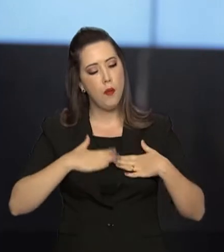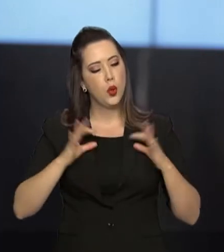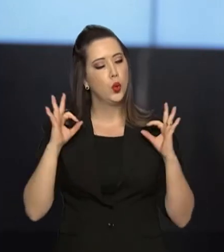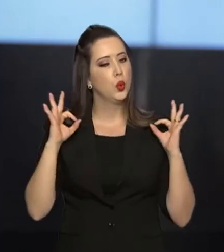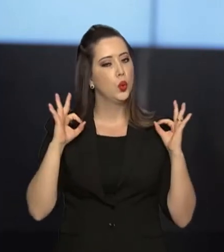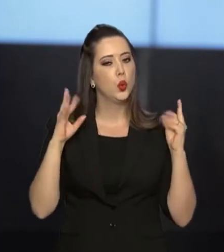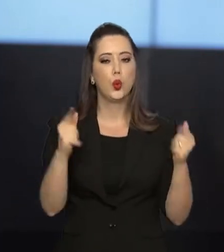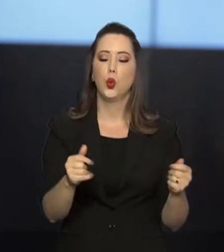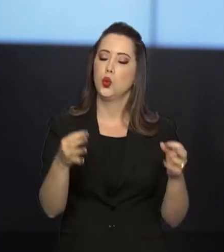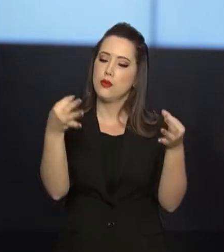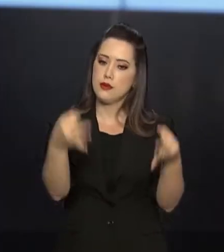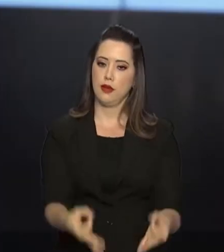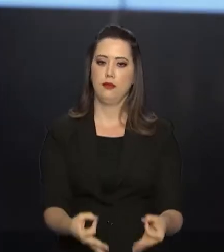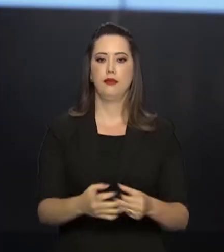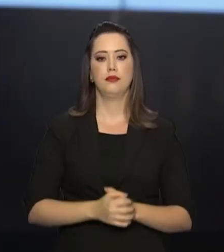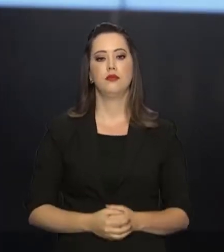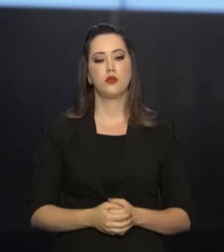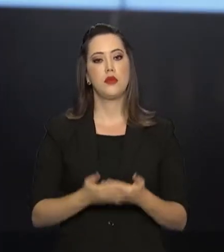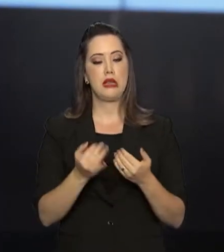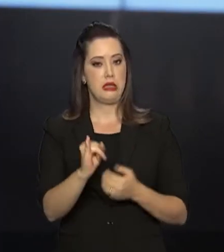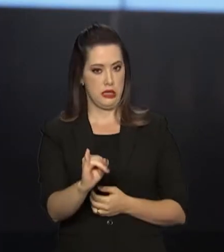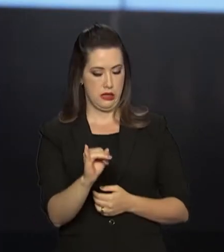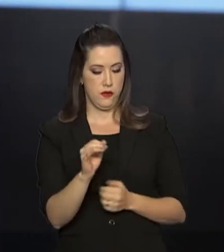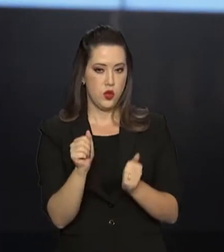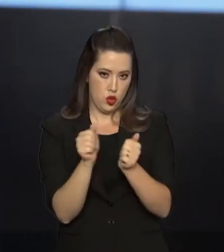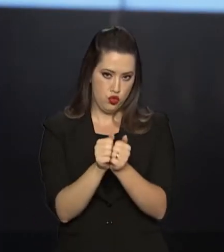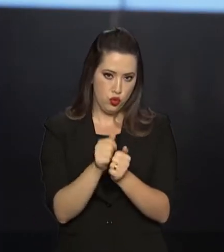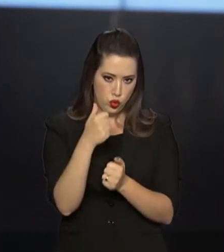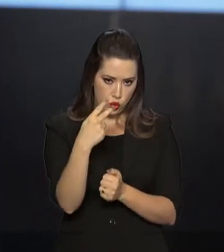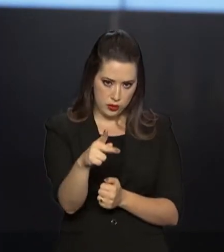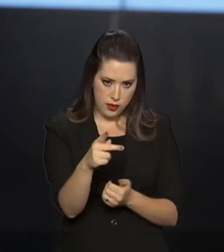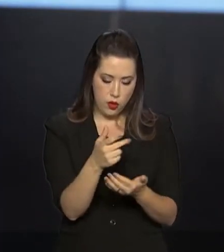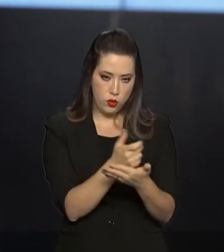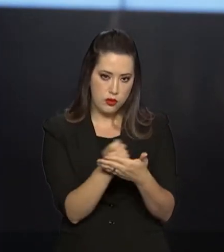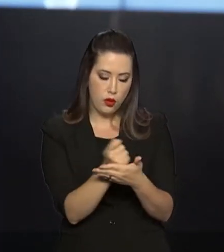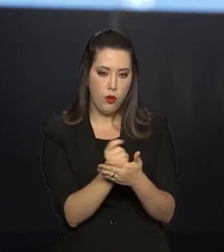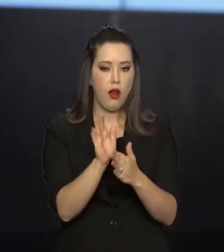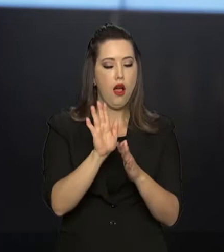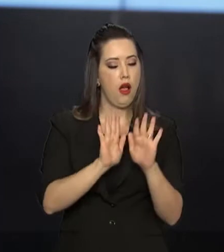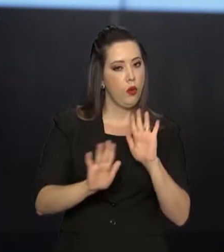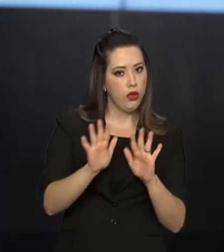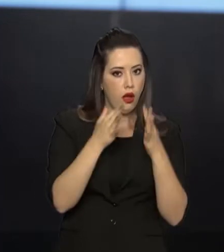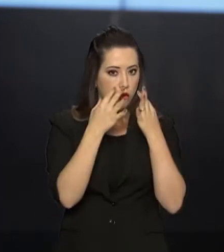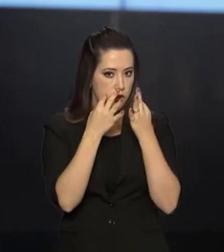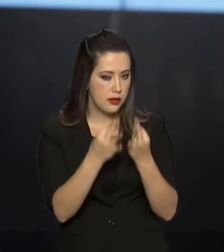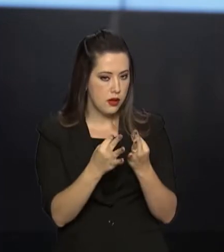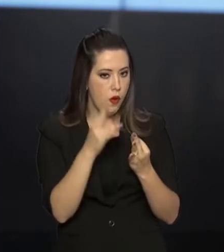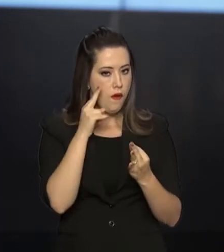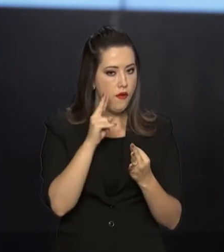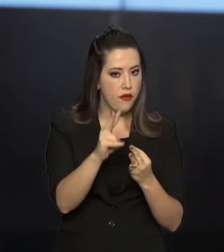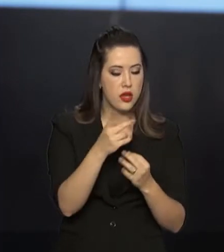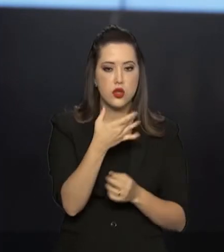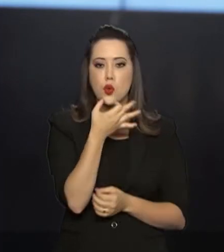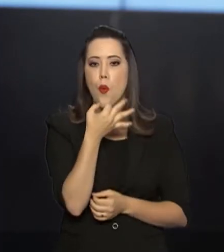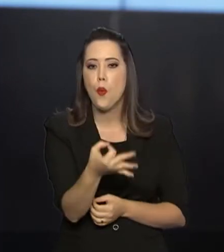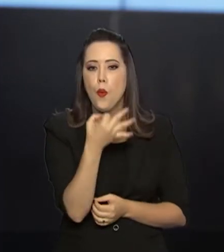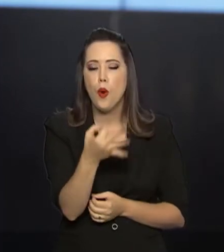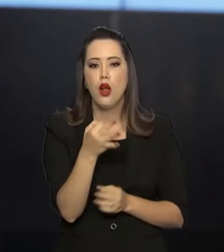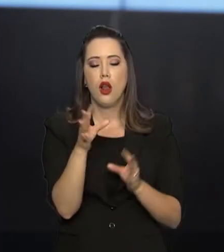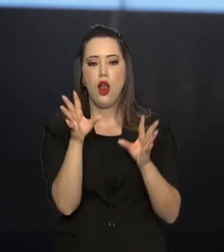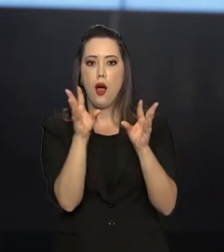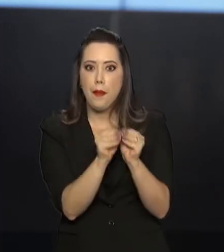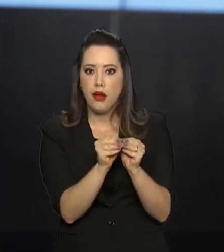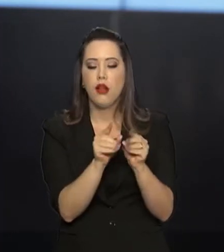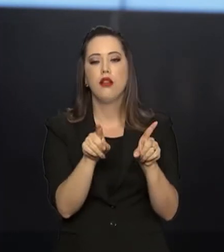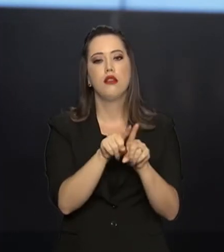está tudo sob controle. Se você levar o celular, preste muita atenção. Verifique se o alarme está desativado e